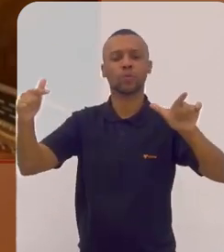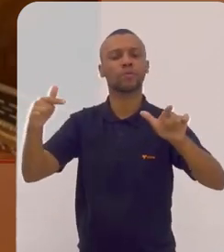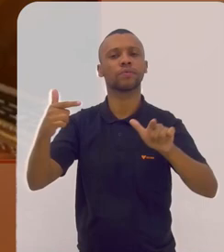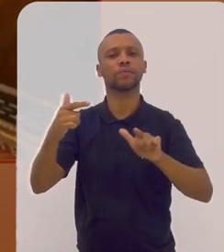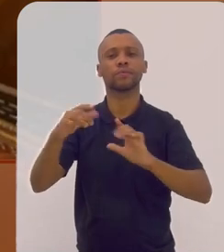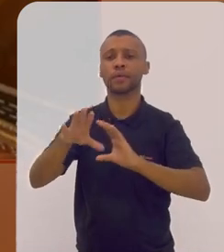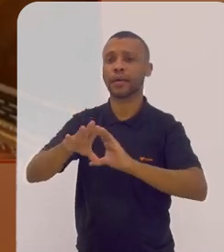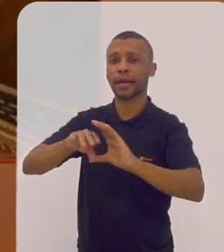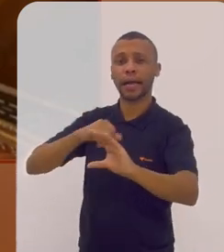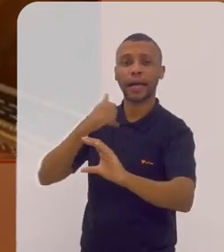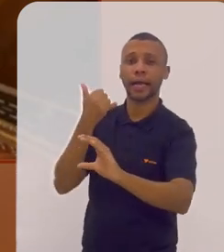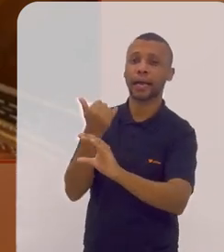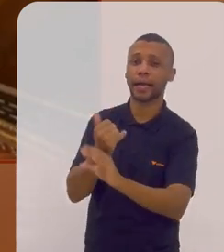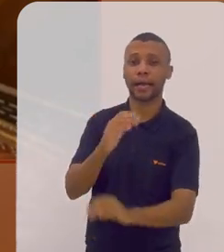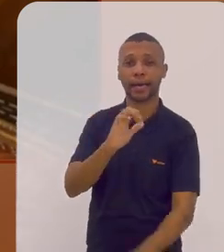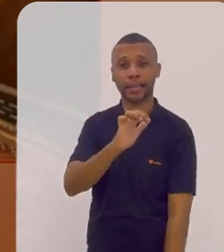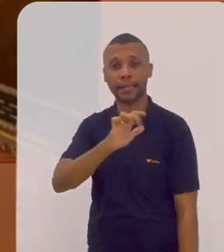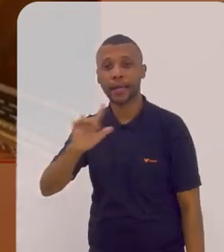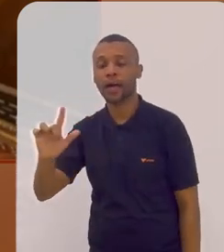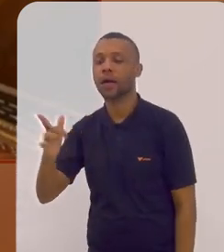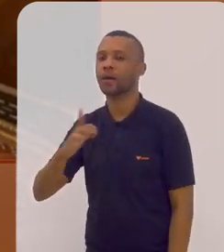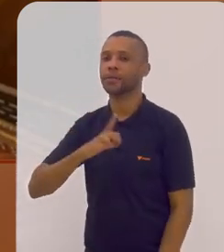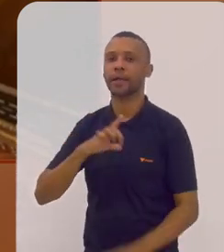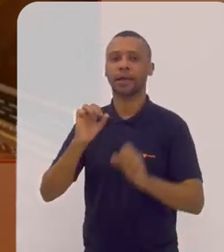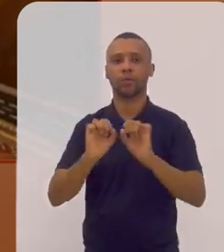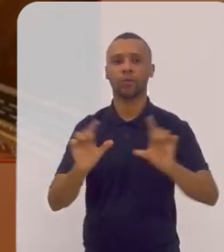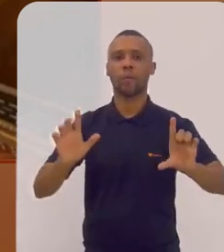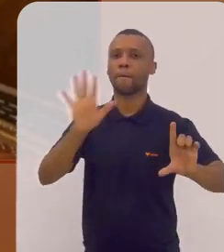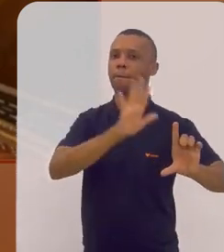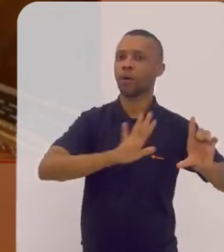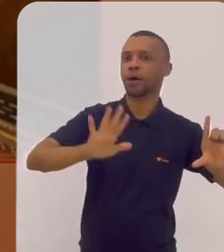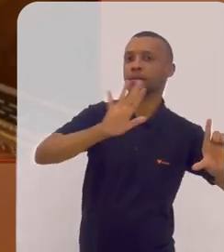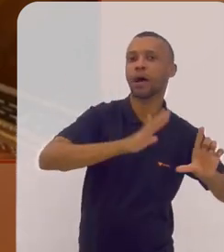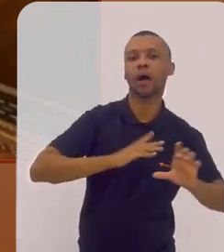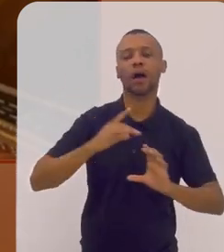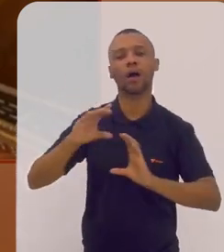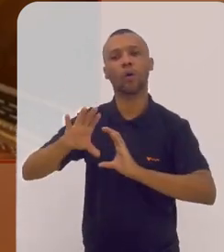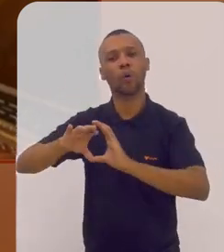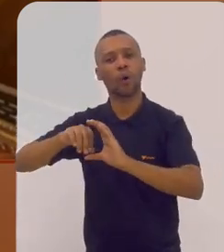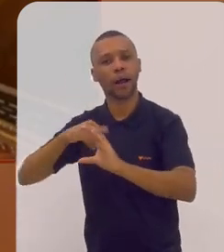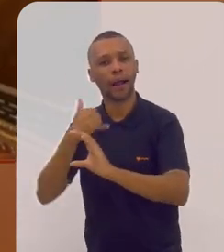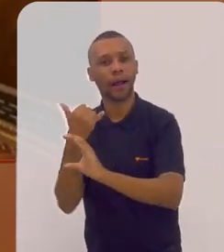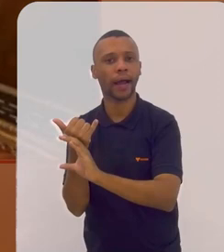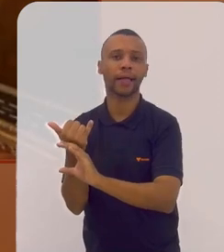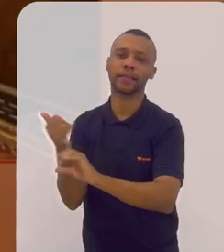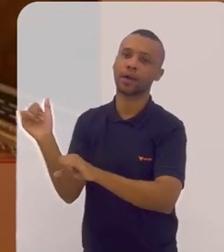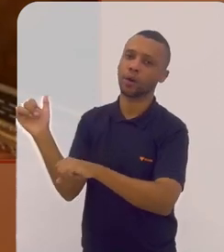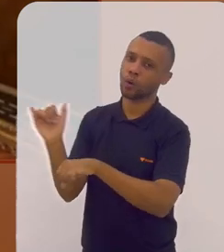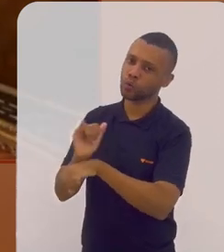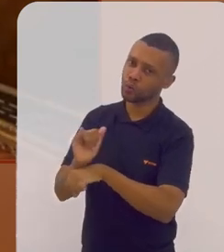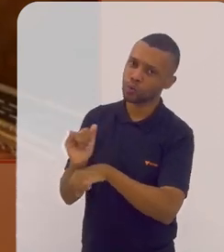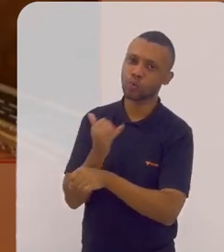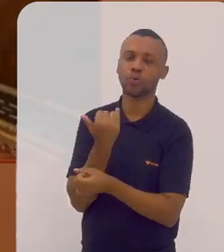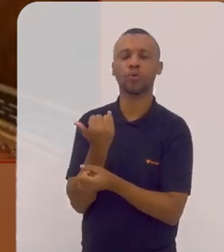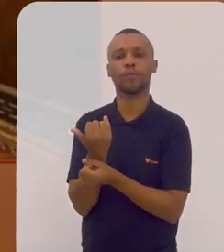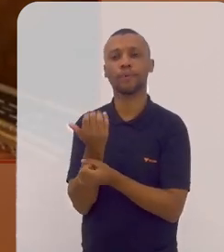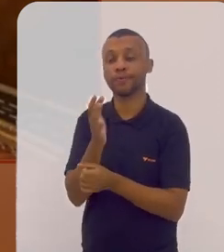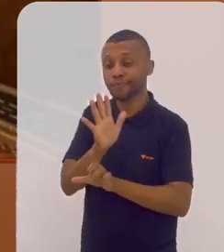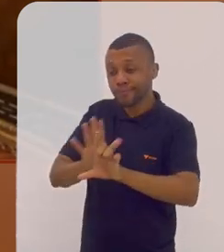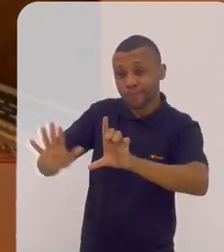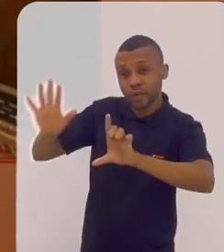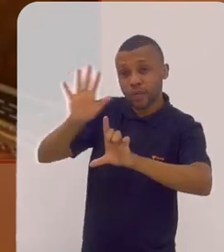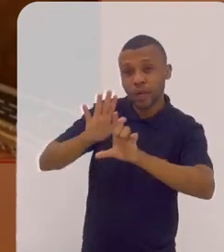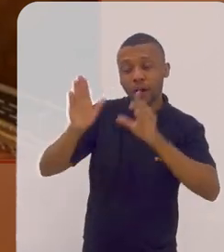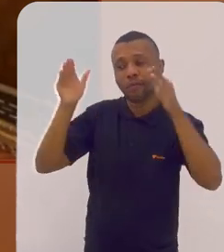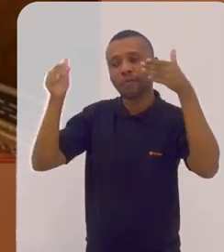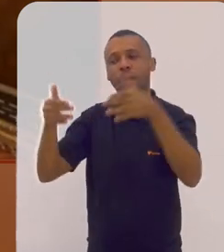nossas digamos canais o portal o canal Youtube e os recursos educacionais do portal a